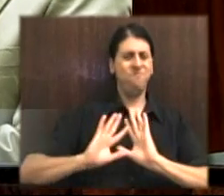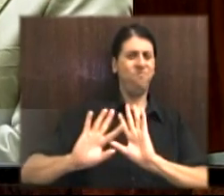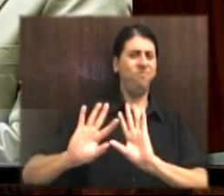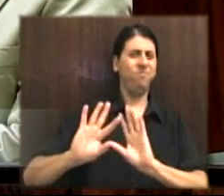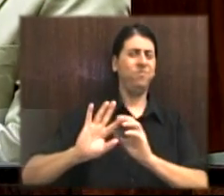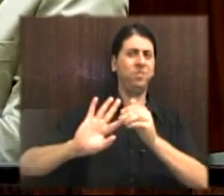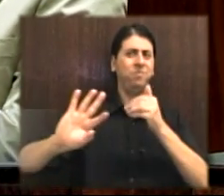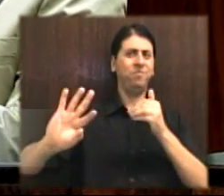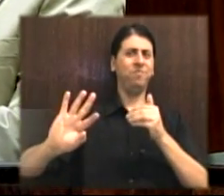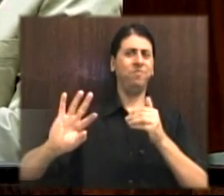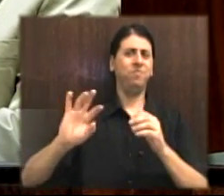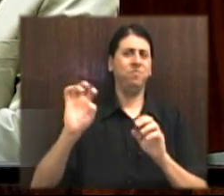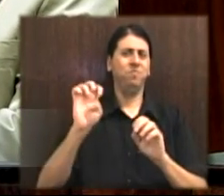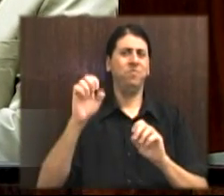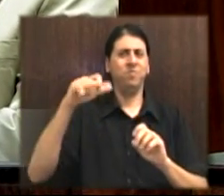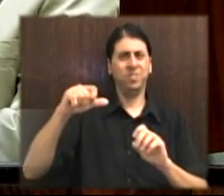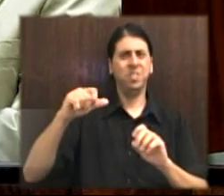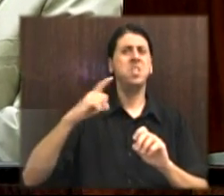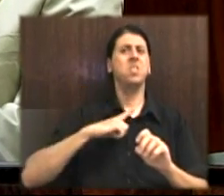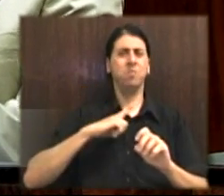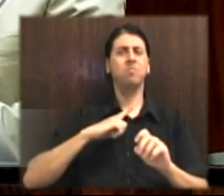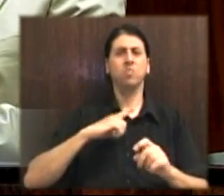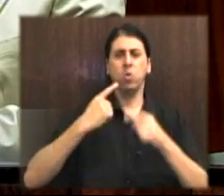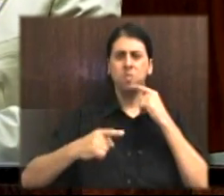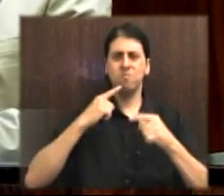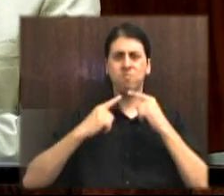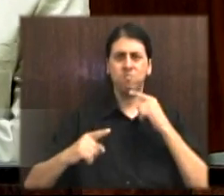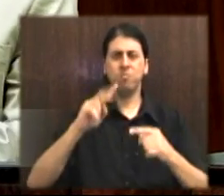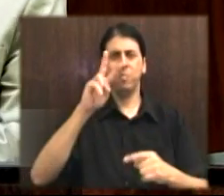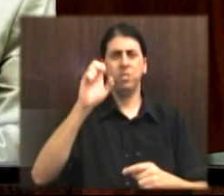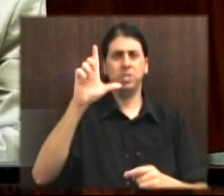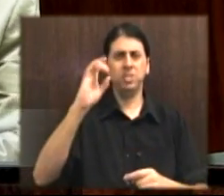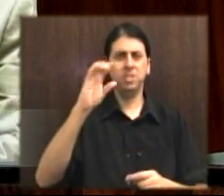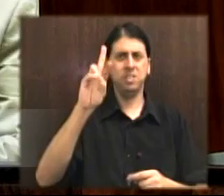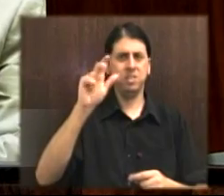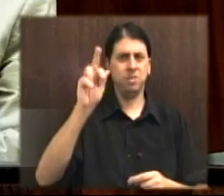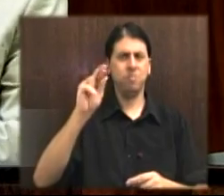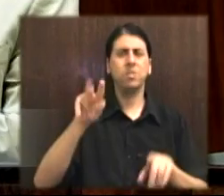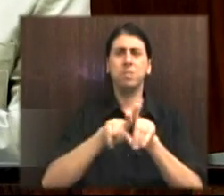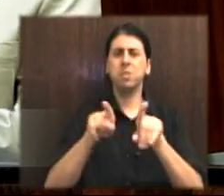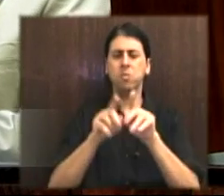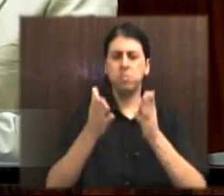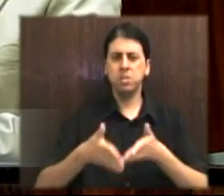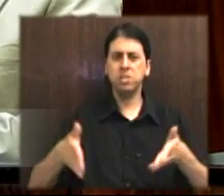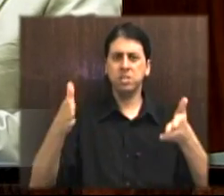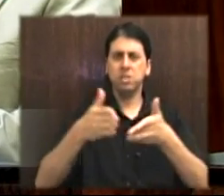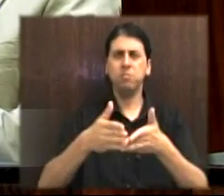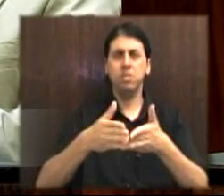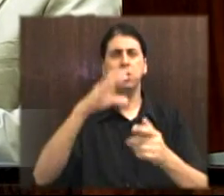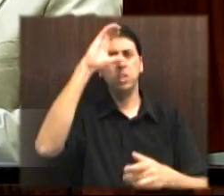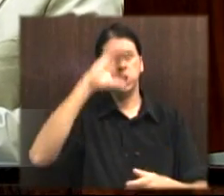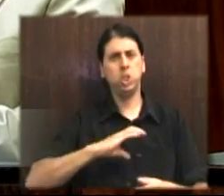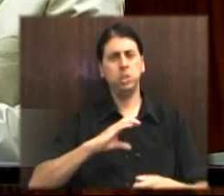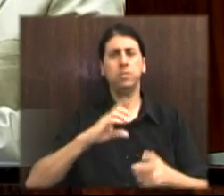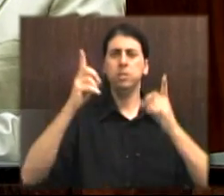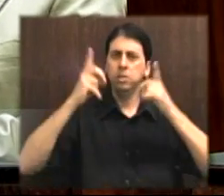coordenada pelo deputado Valdeci Oliveira e pela Comissão de Cidadania e Direitos Humanos que eu tenho a honra de presidir,